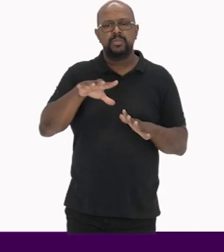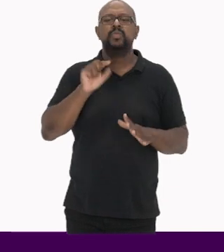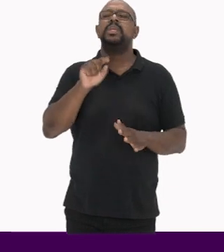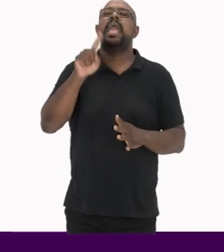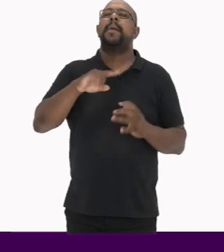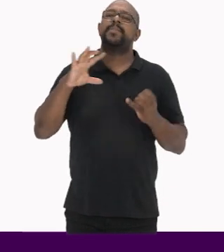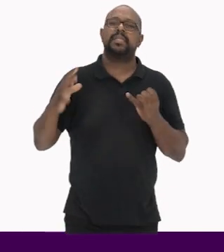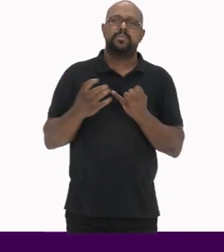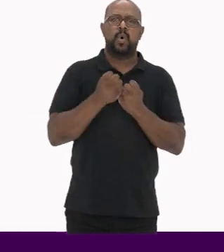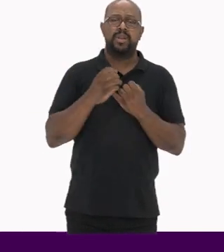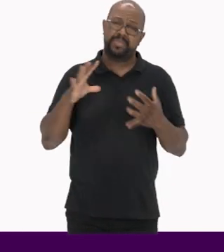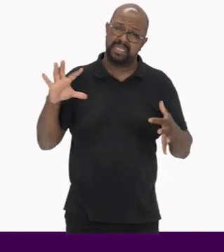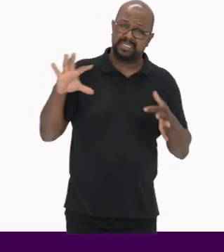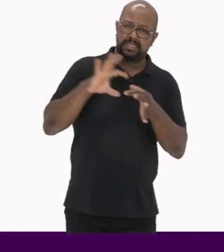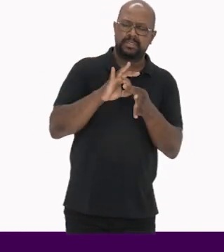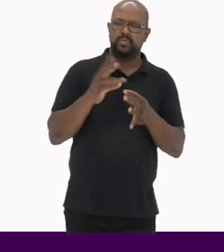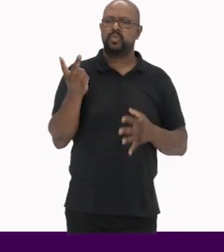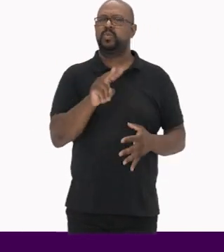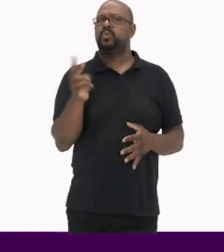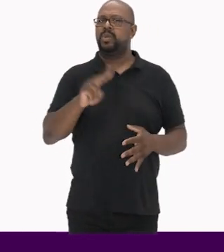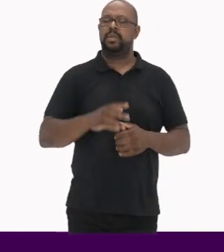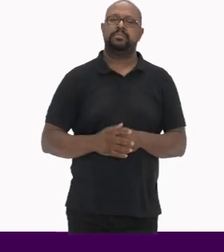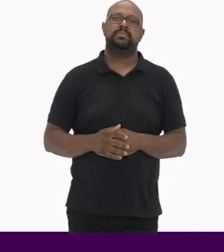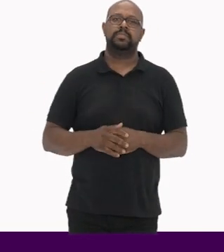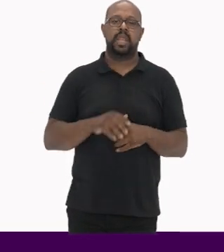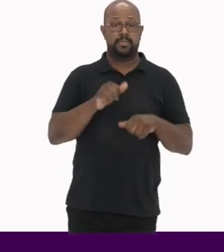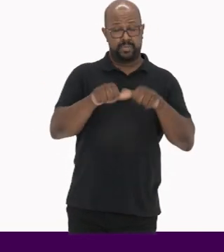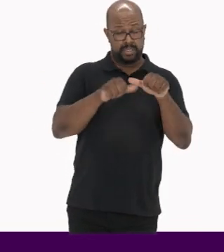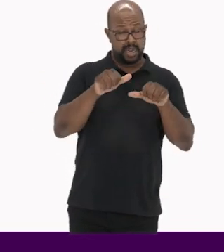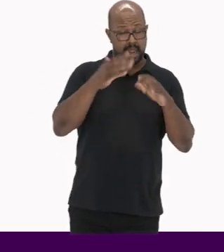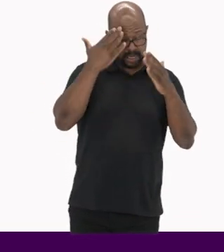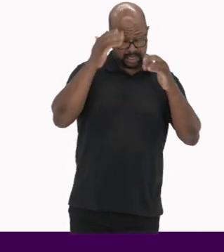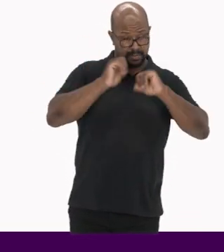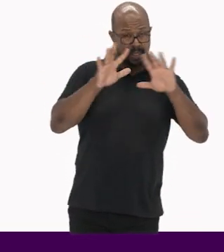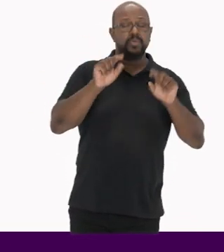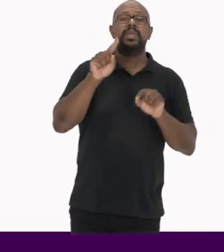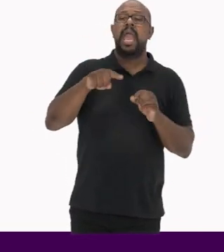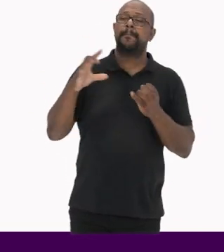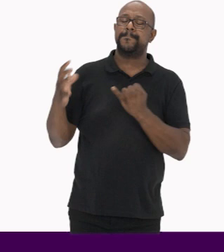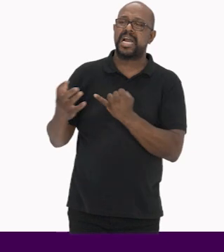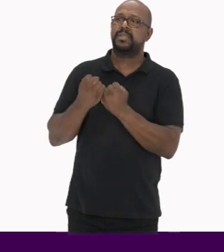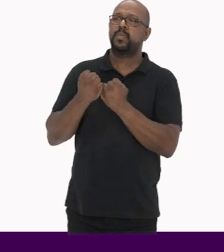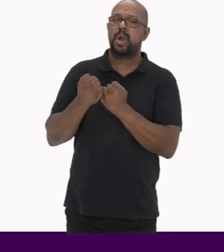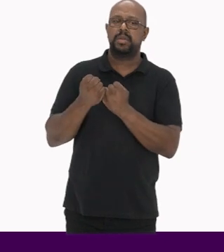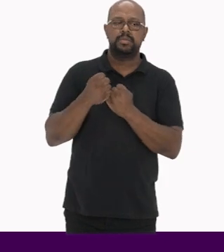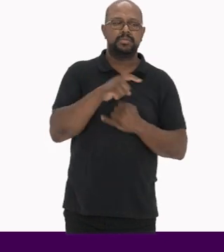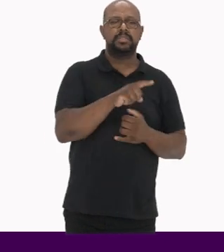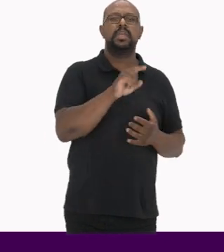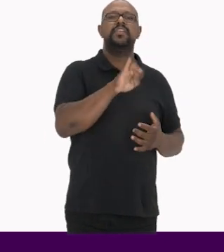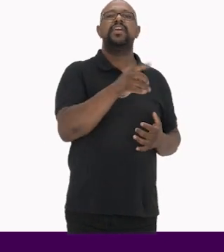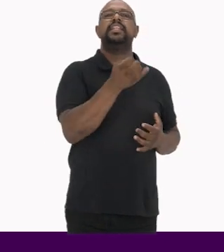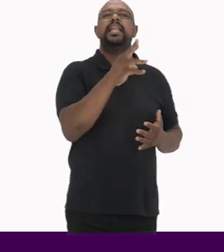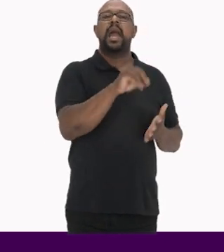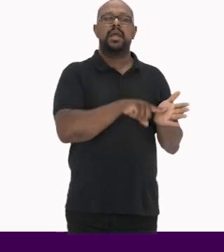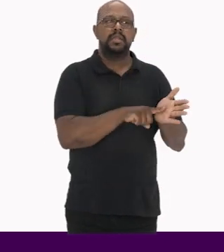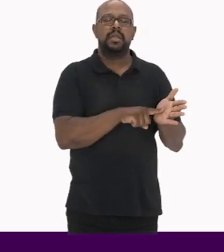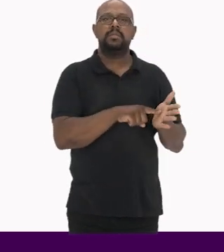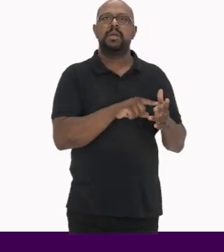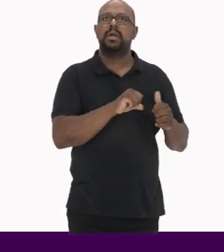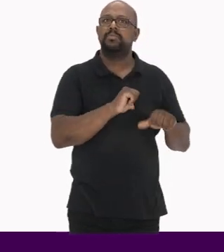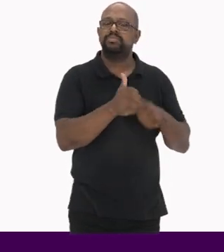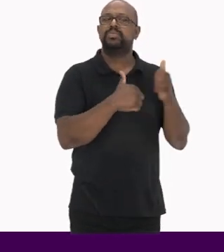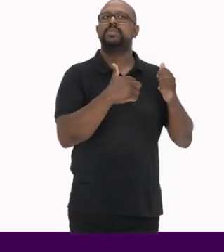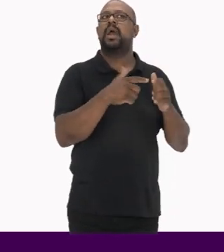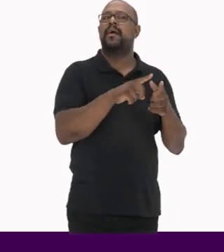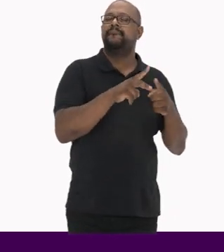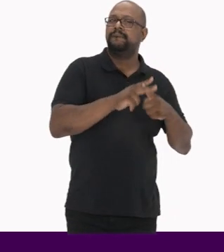patrimônio Pois tem forte relação entre si Ao mudar o entendimento do que seria o patrimônio Os inventários também passam por